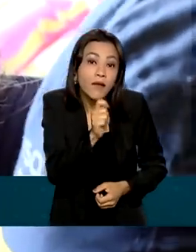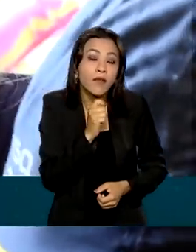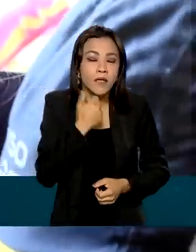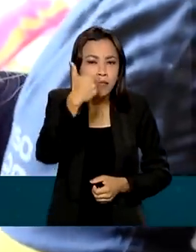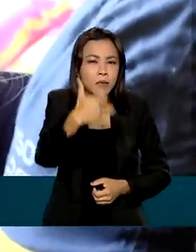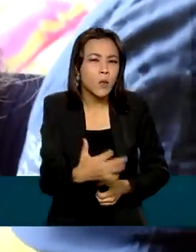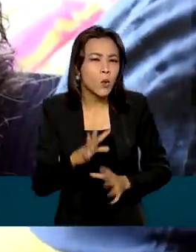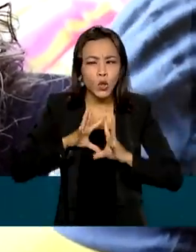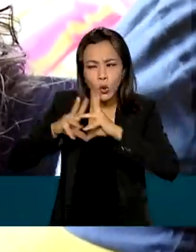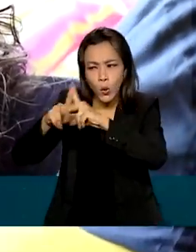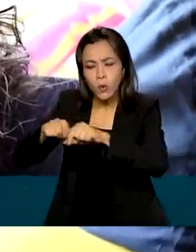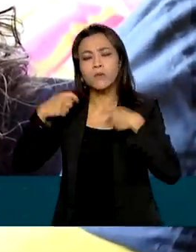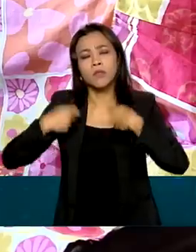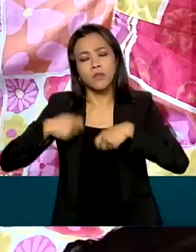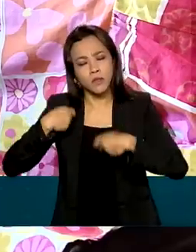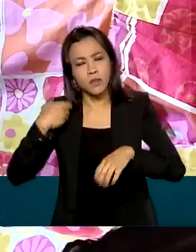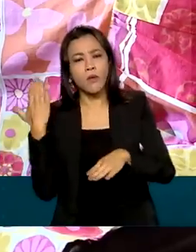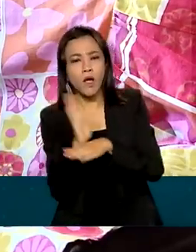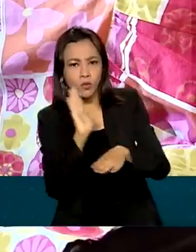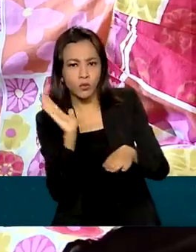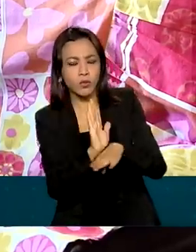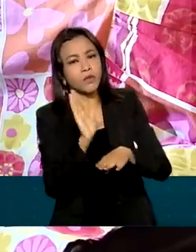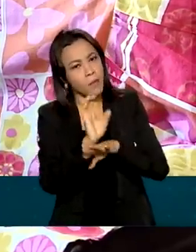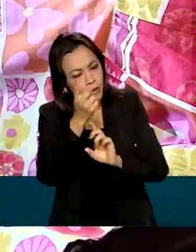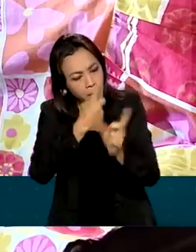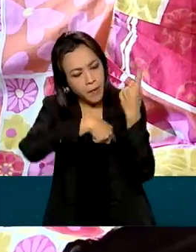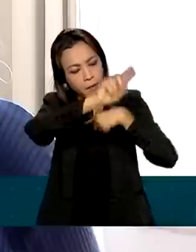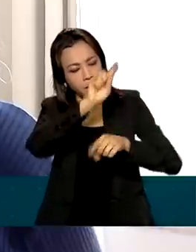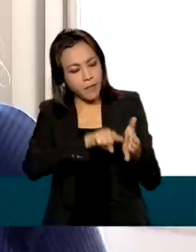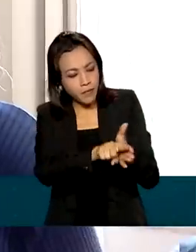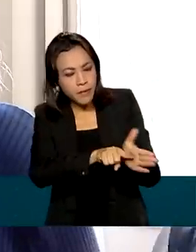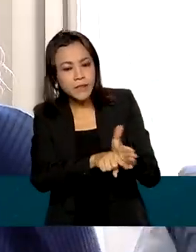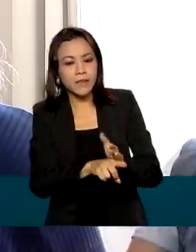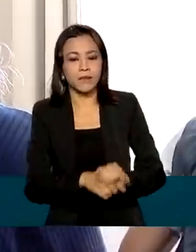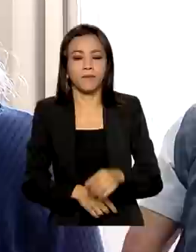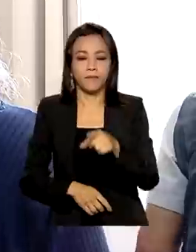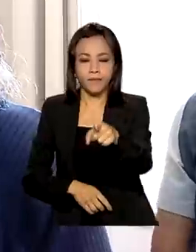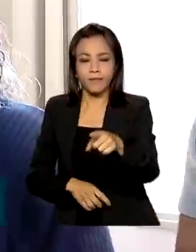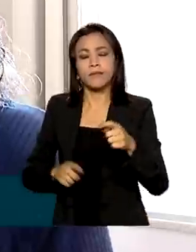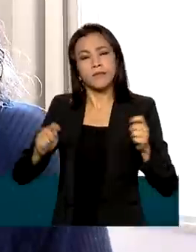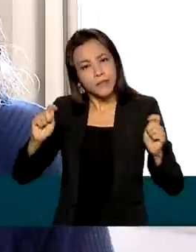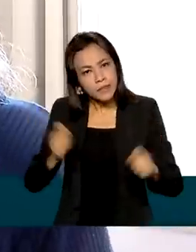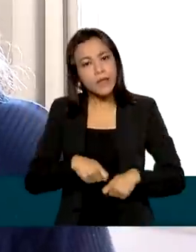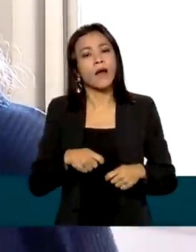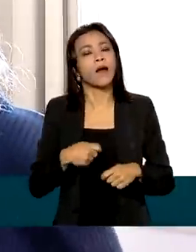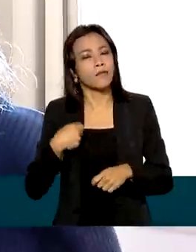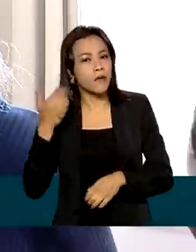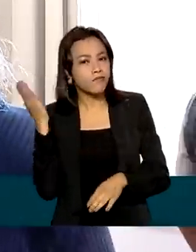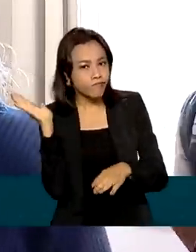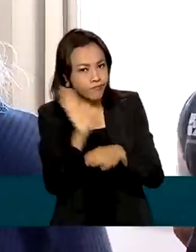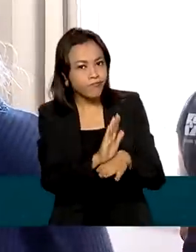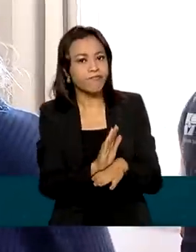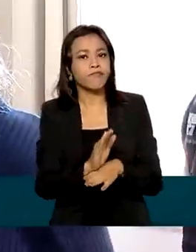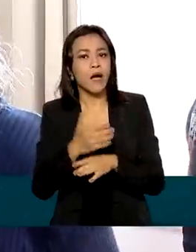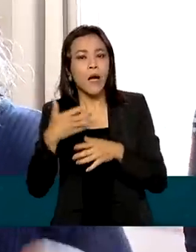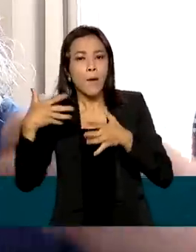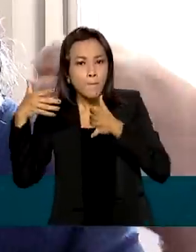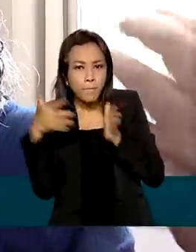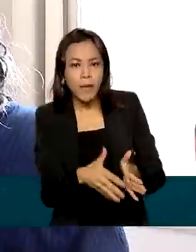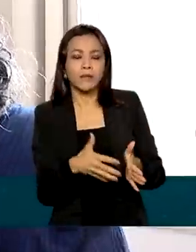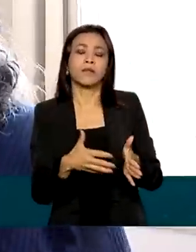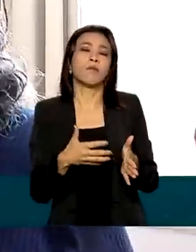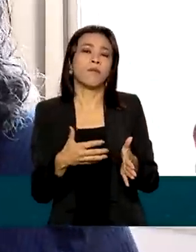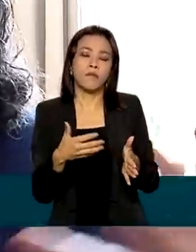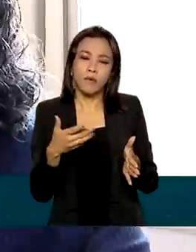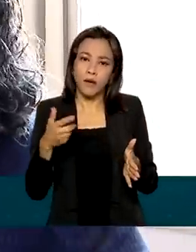todos devem ajudar para garantir o sucesso da pesquisa. Vale muito a pena, entendeu? O povo participar disso, estar